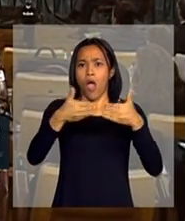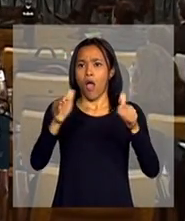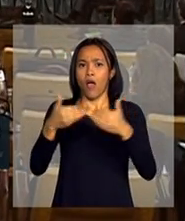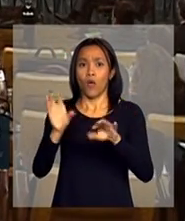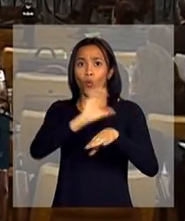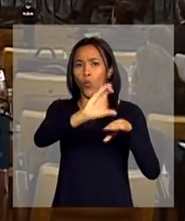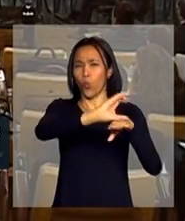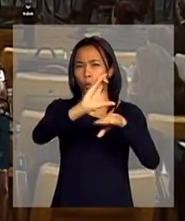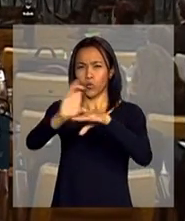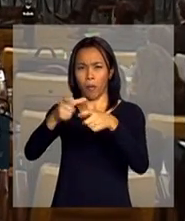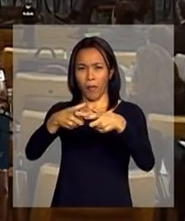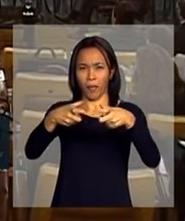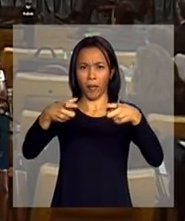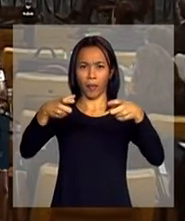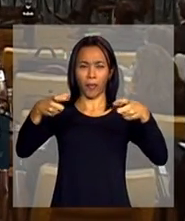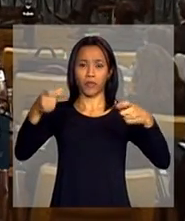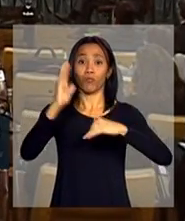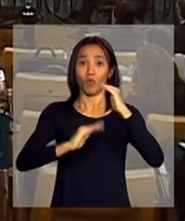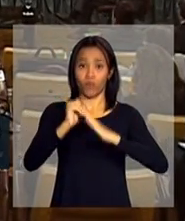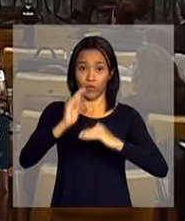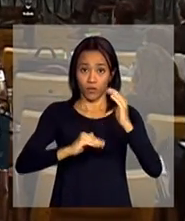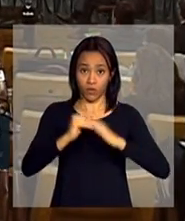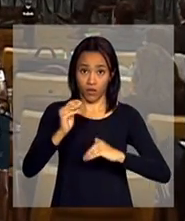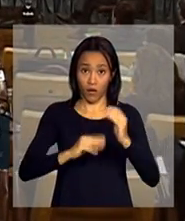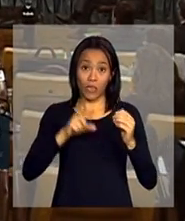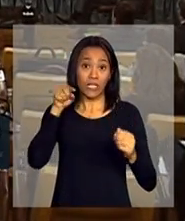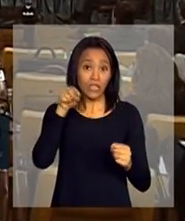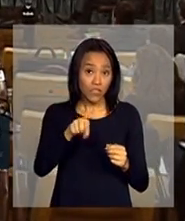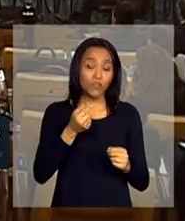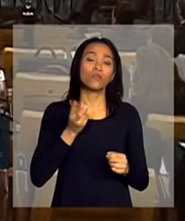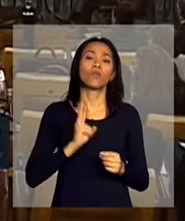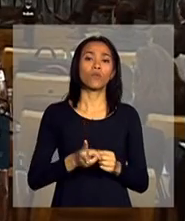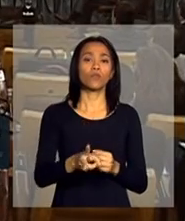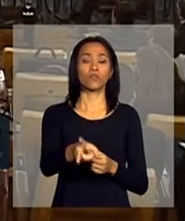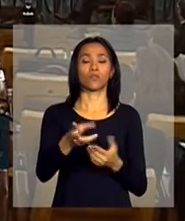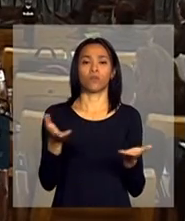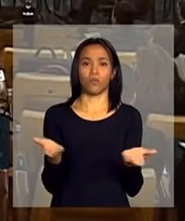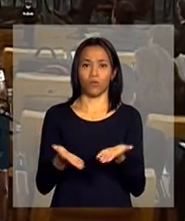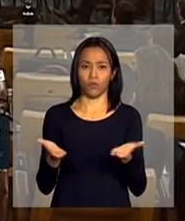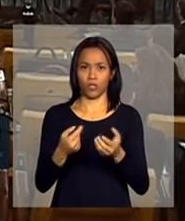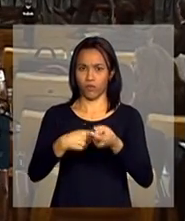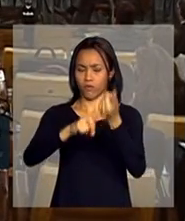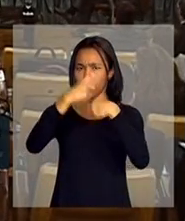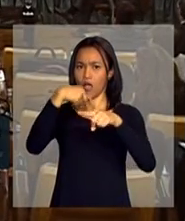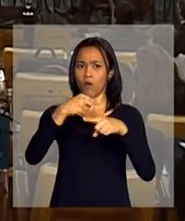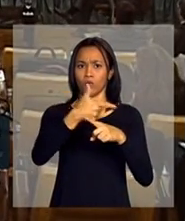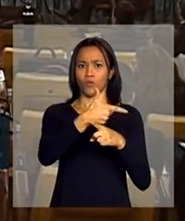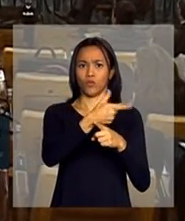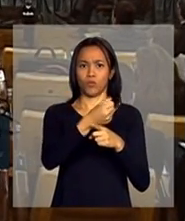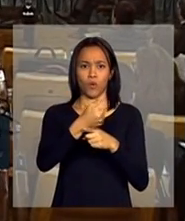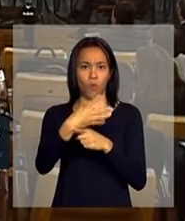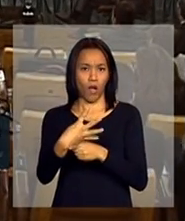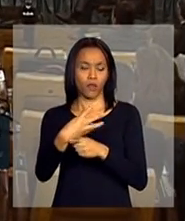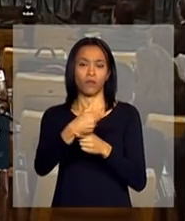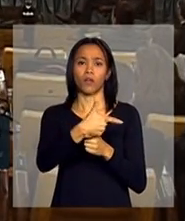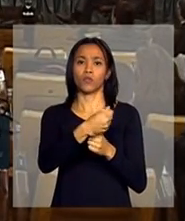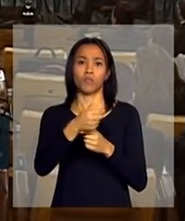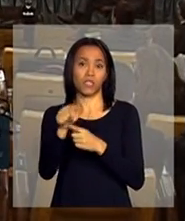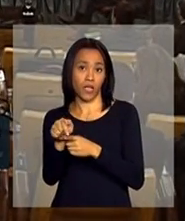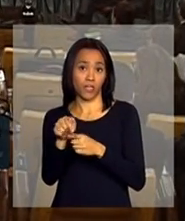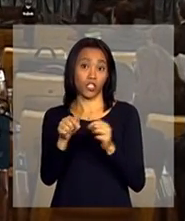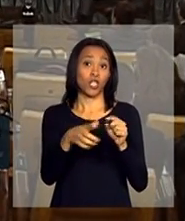73%. E esse salto continua agora, ele deu um salto de 2004 para 2007 e de